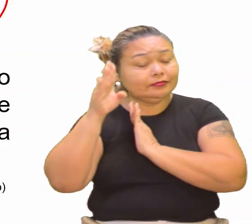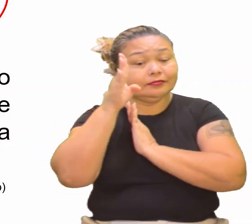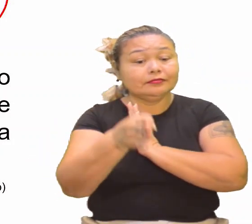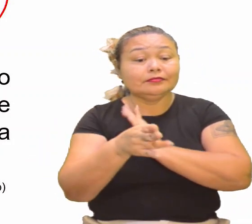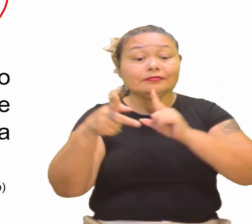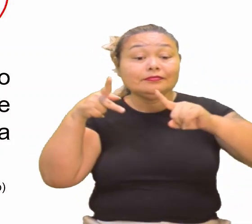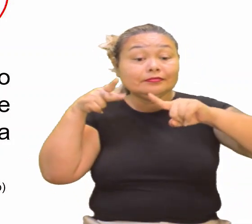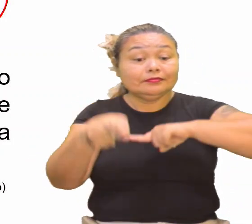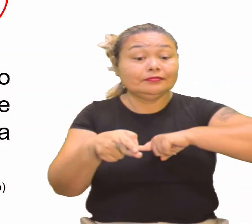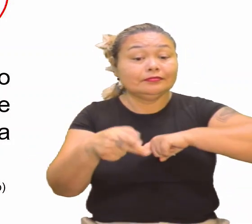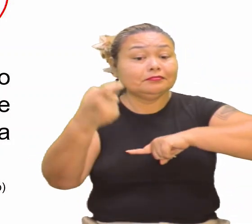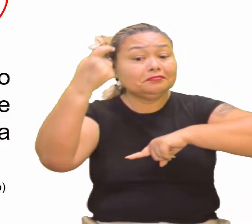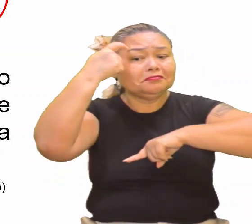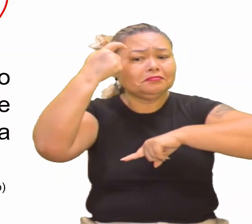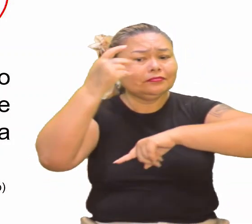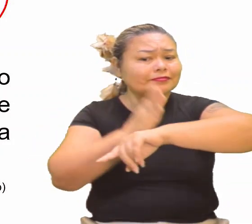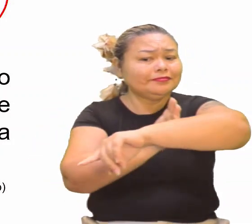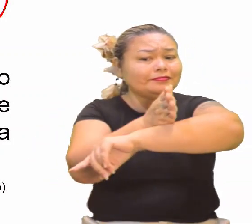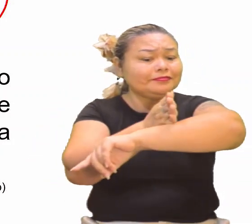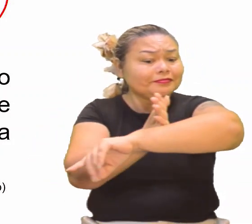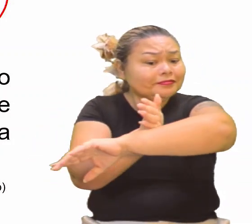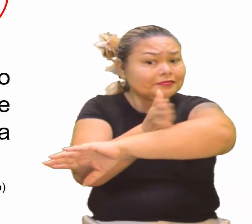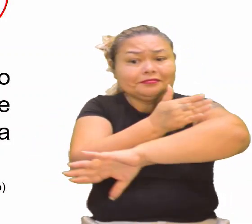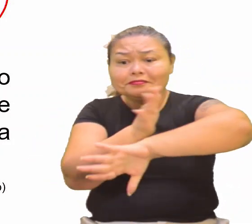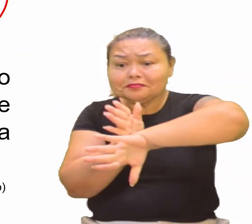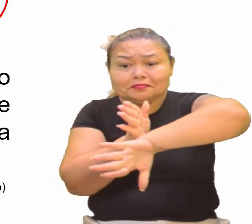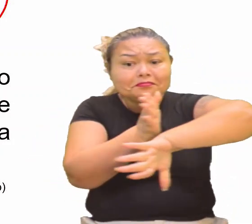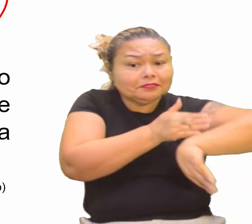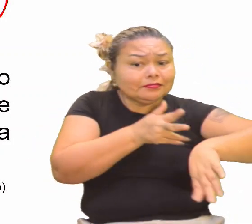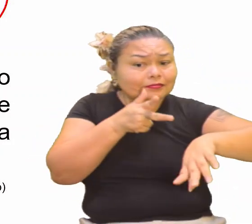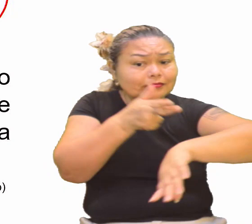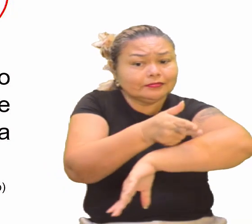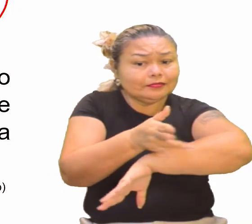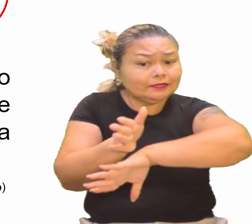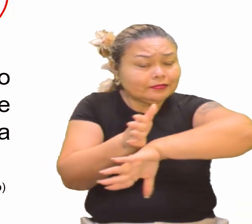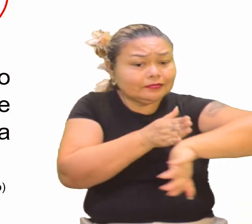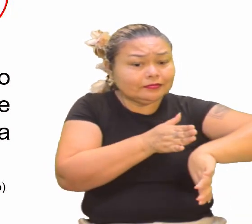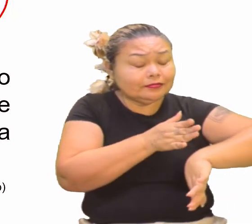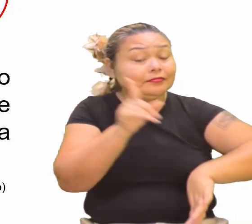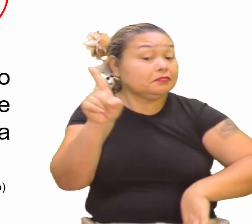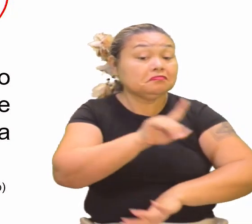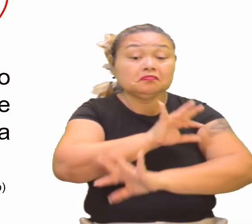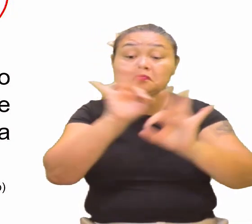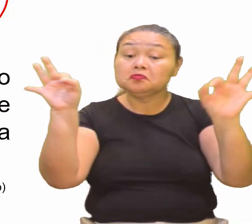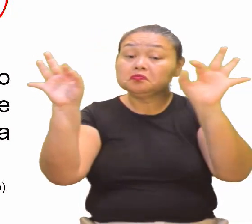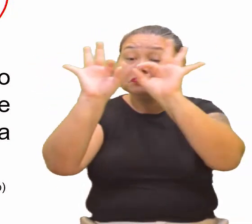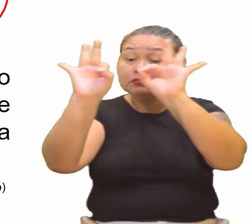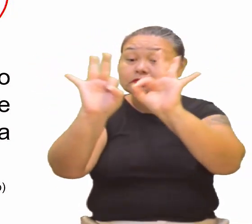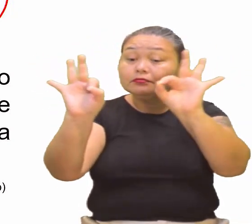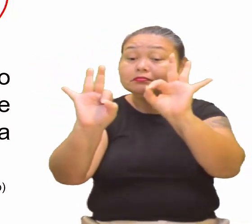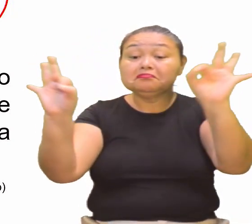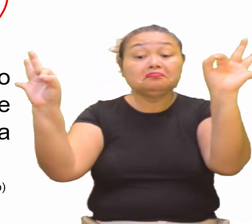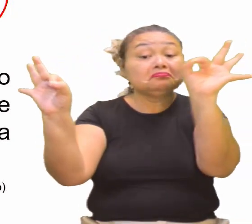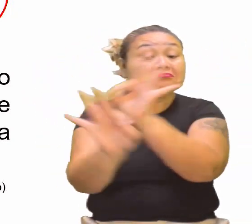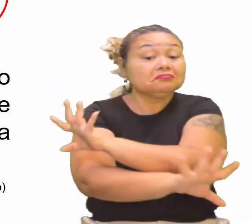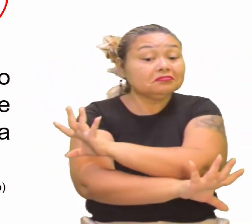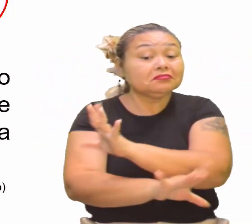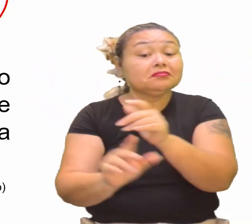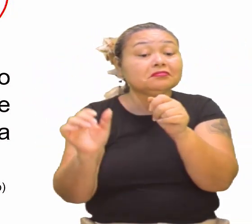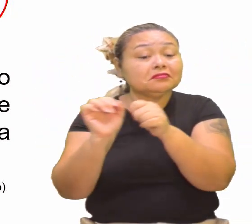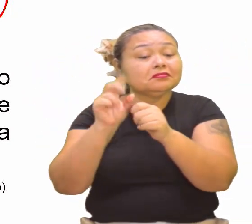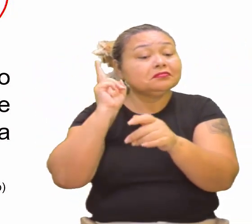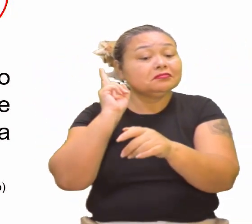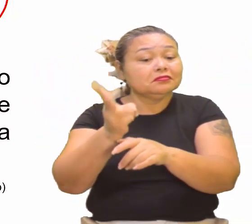definitiva o rompimento com o ideário medieval. Então, é isso aqui, pronto, que sempre